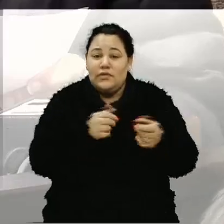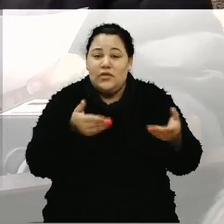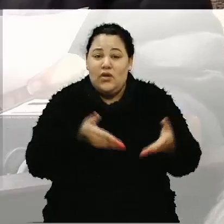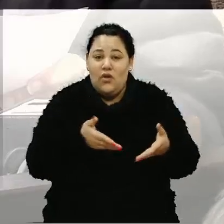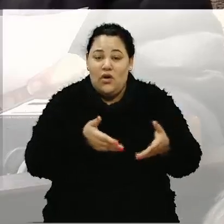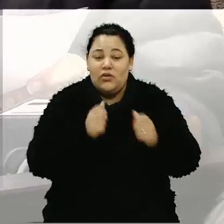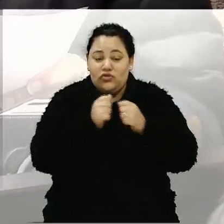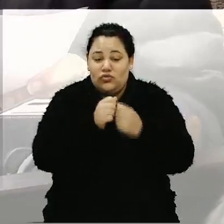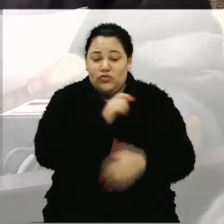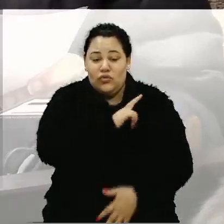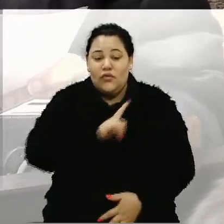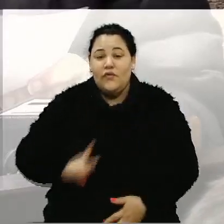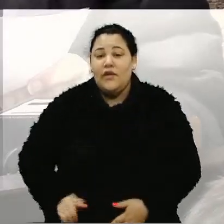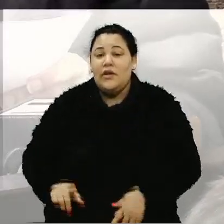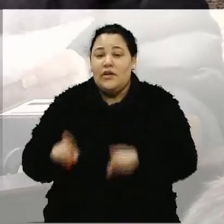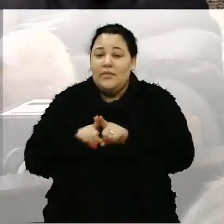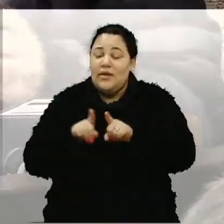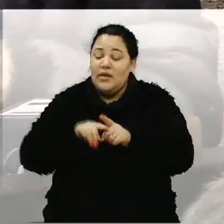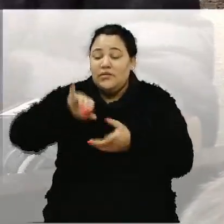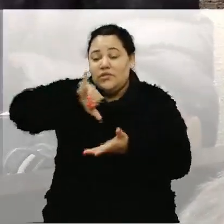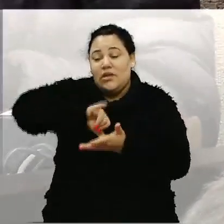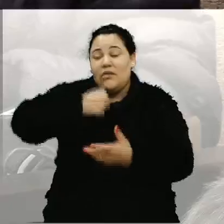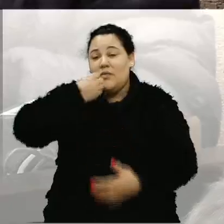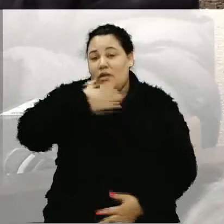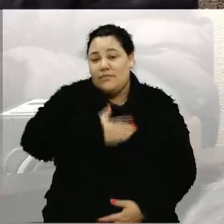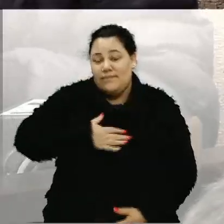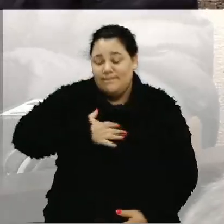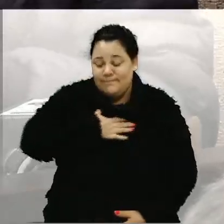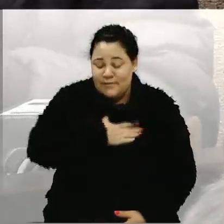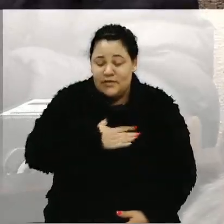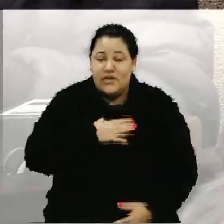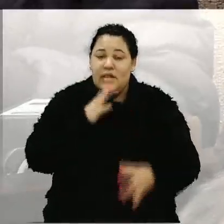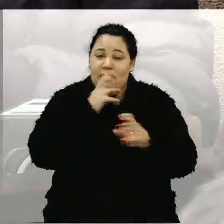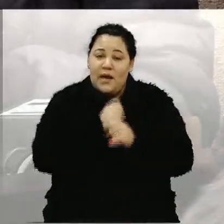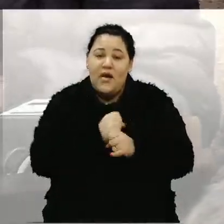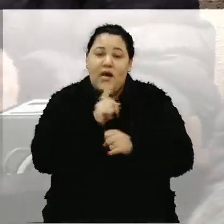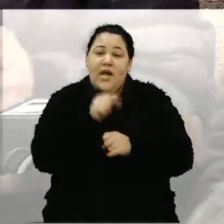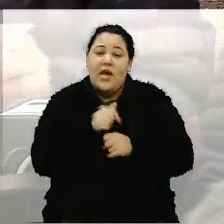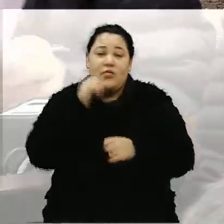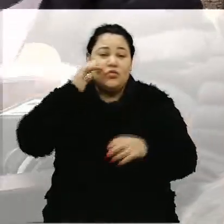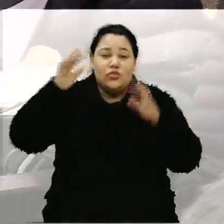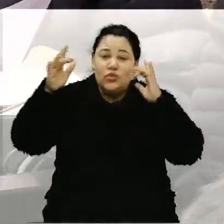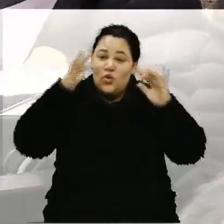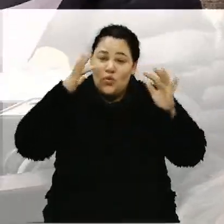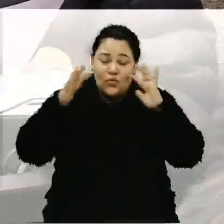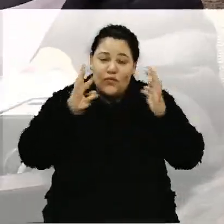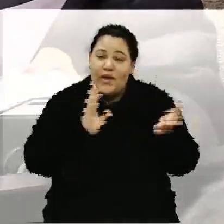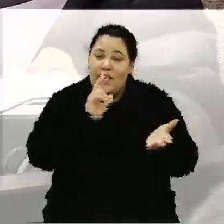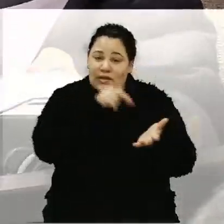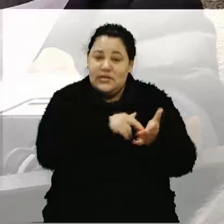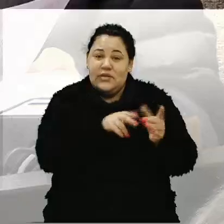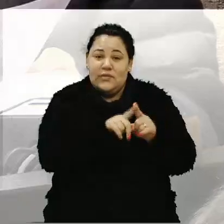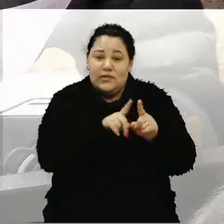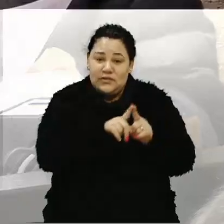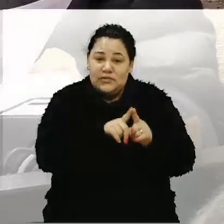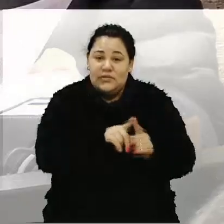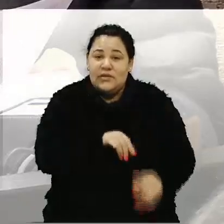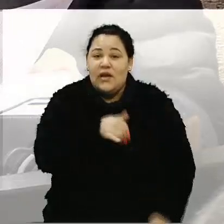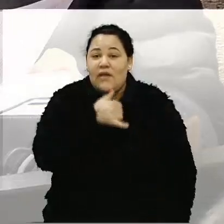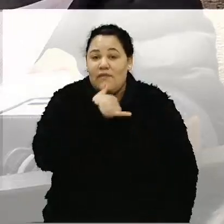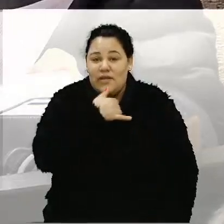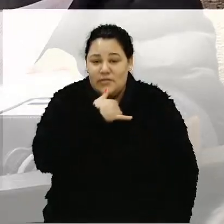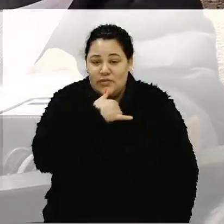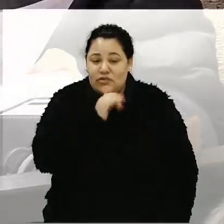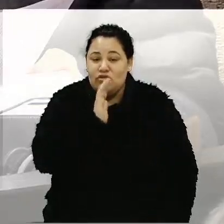governo. E o Centro de Bem-Estar Animal, ele vai ser um sonho que vai ser realizado. Infelizmente, já era para ter